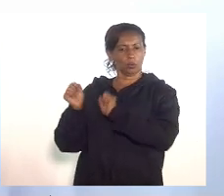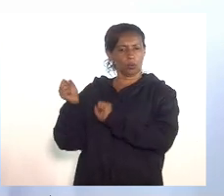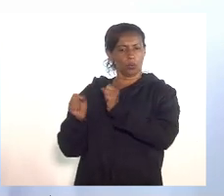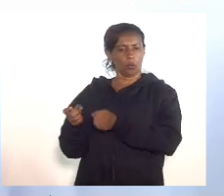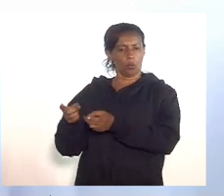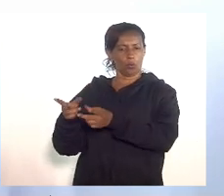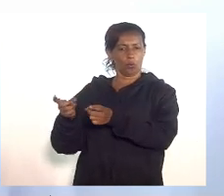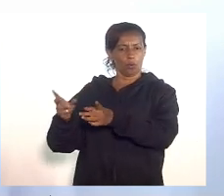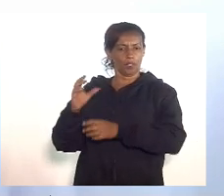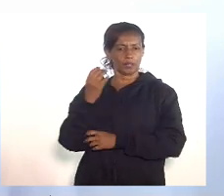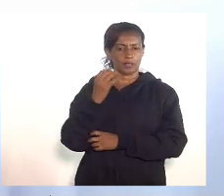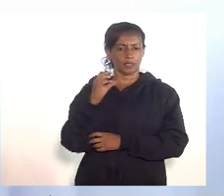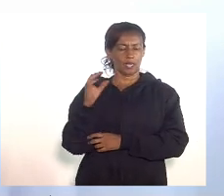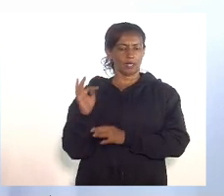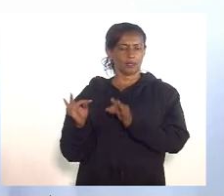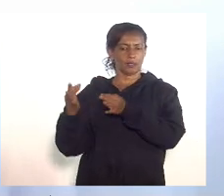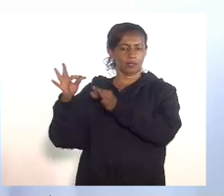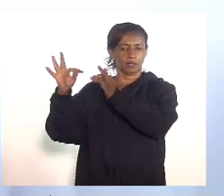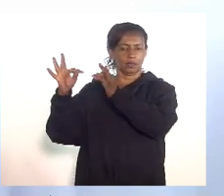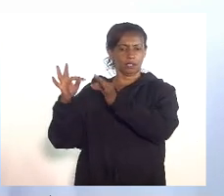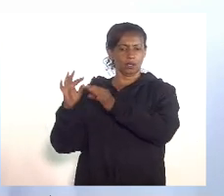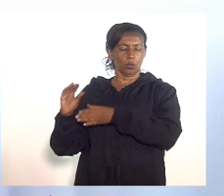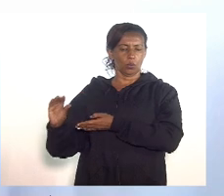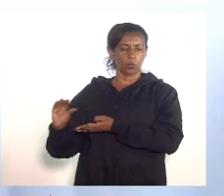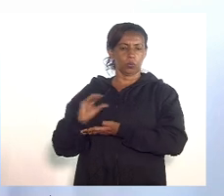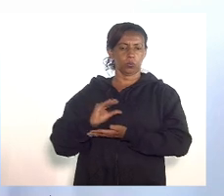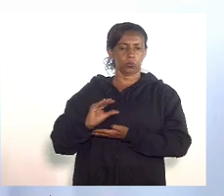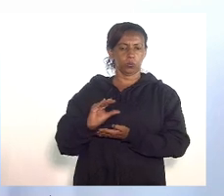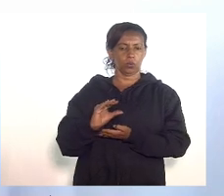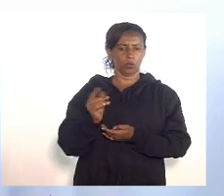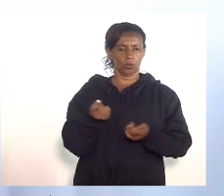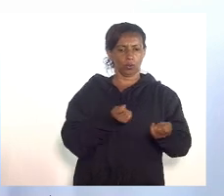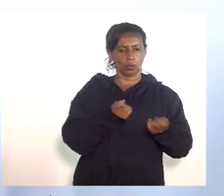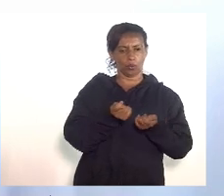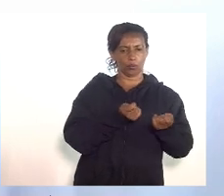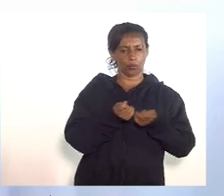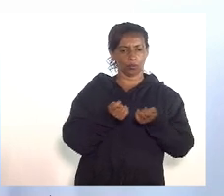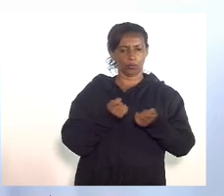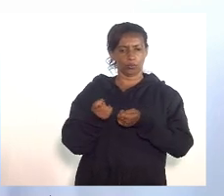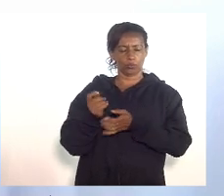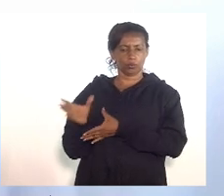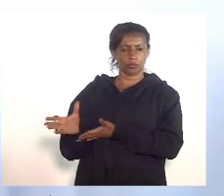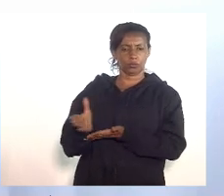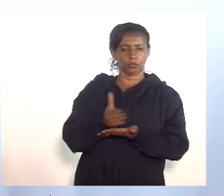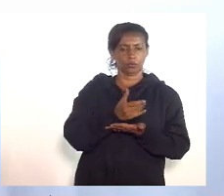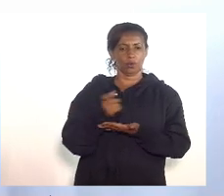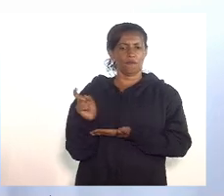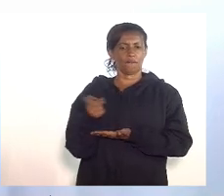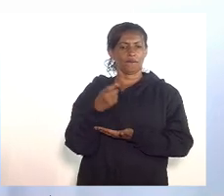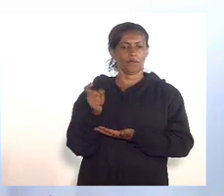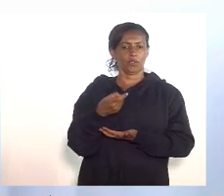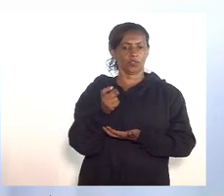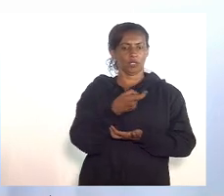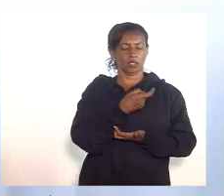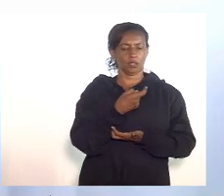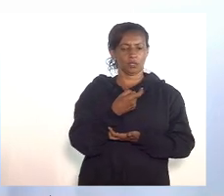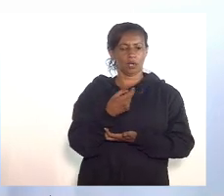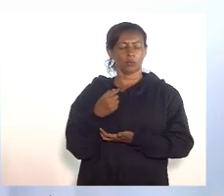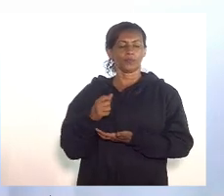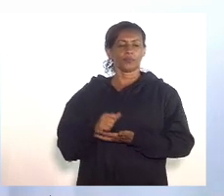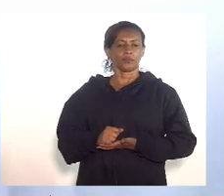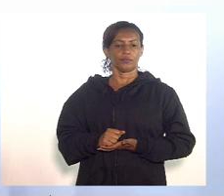de ciência e tecnologia de tributação controle da arrecadação estadual de fiscalização de tributos